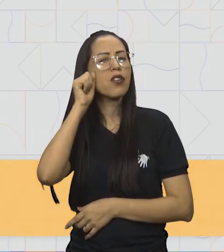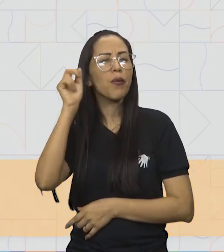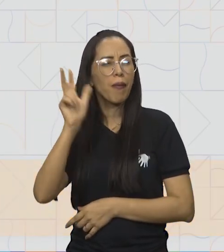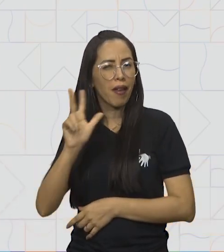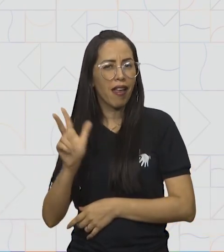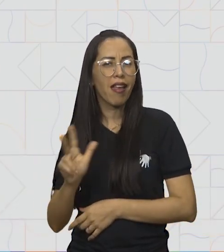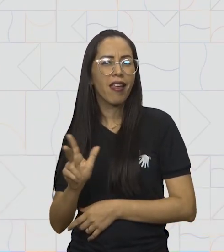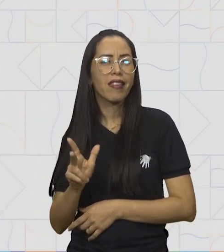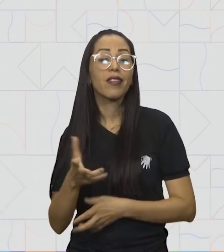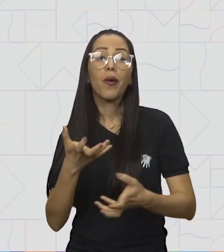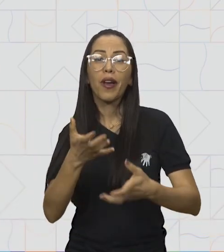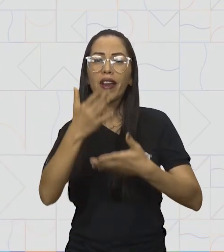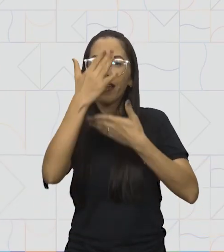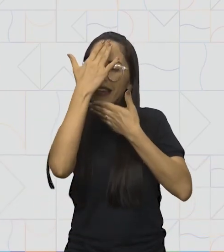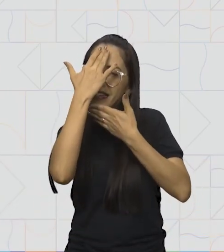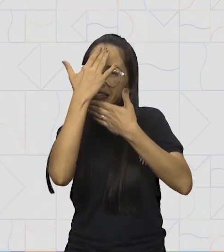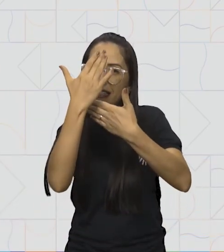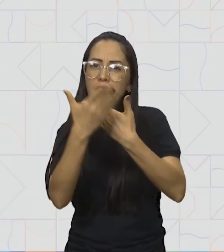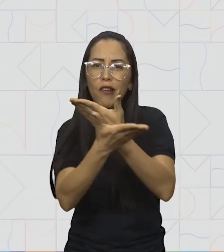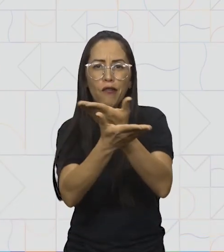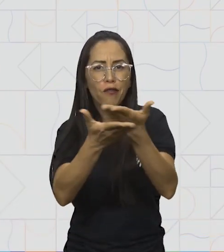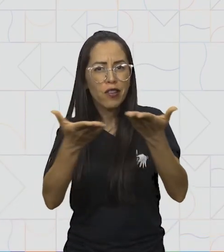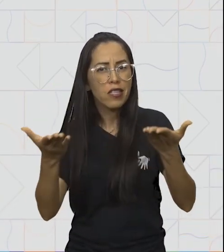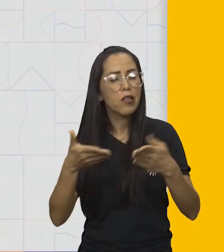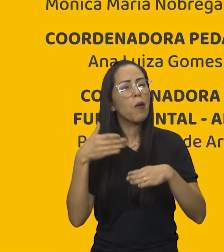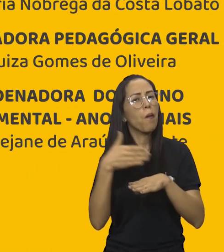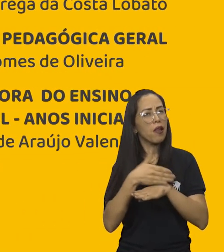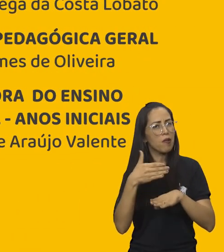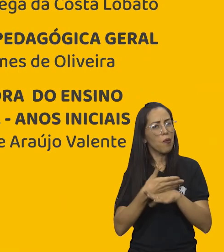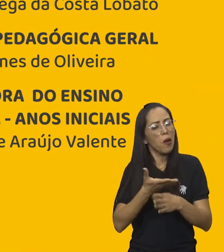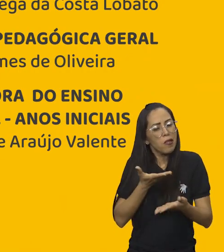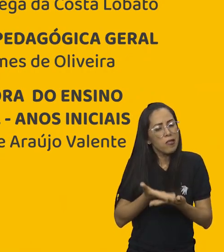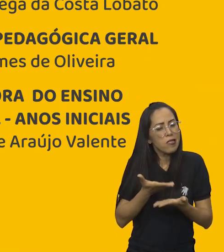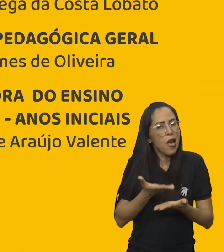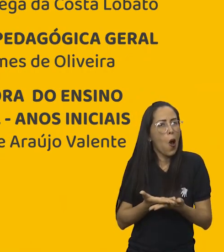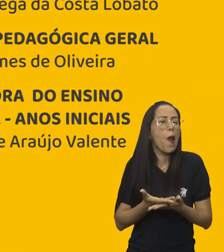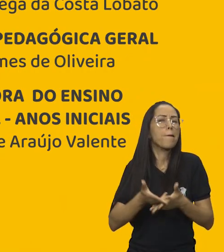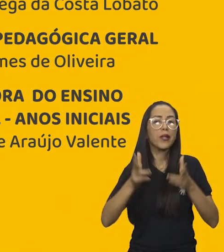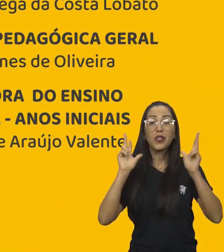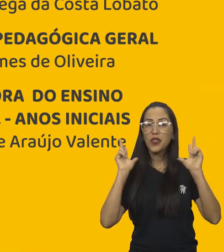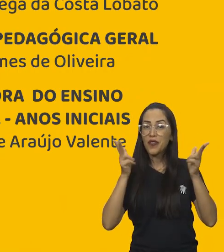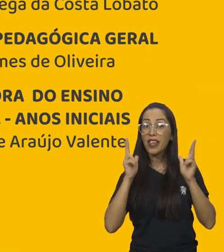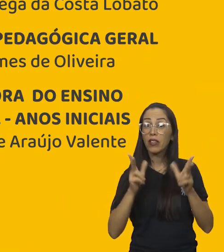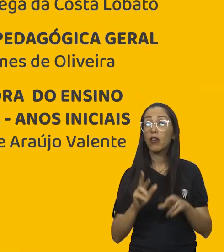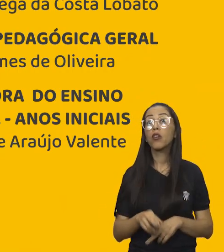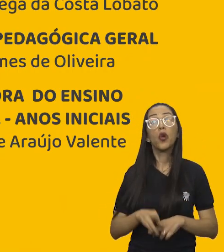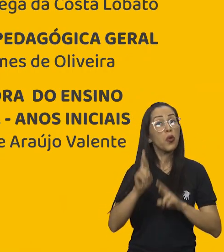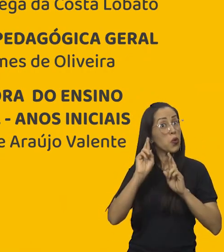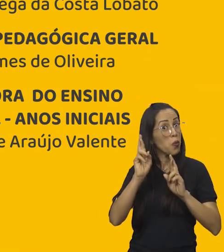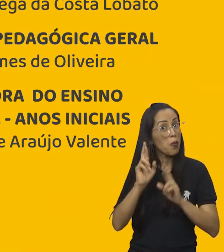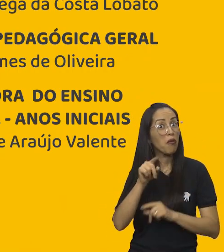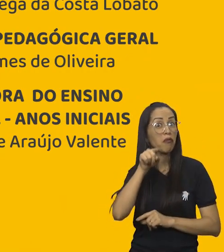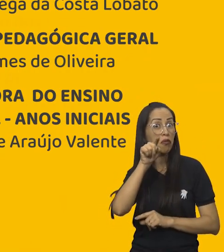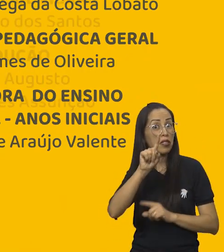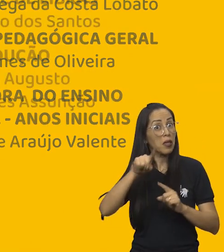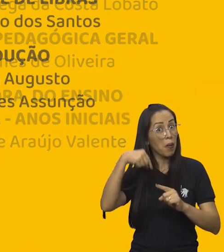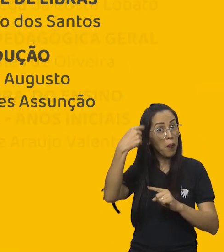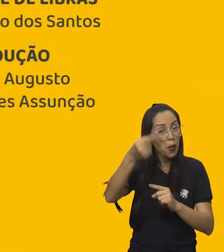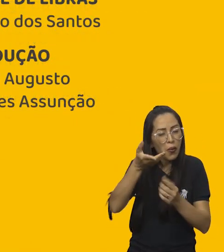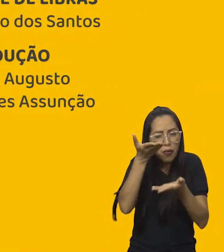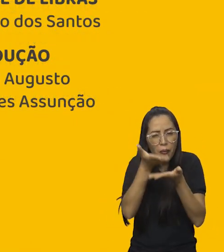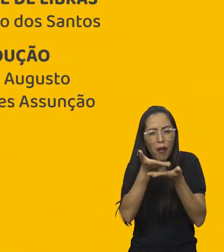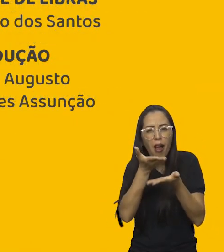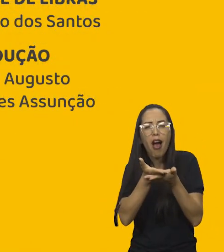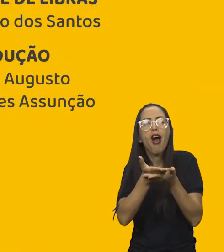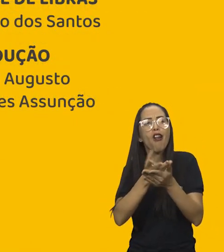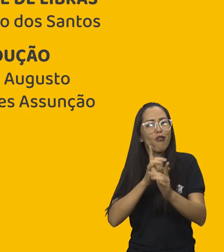criançada, quero agradecer a vocês que participaram dessa aula bem divertida e dizer que espero você na próxima